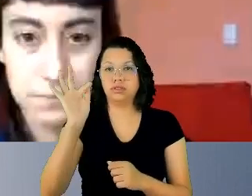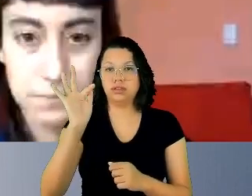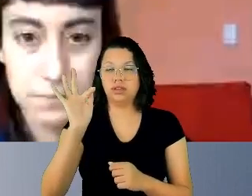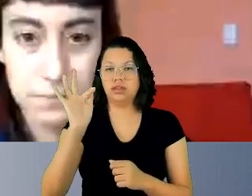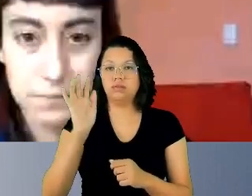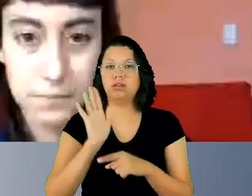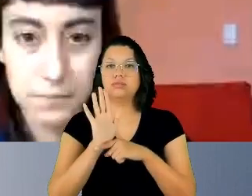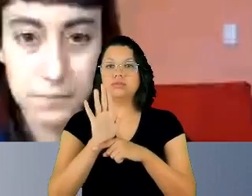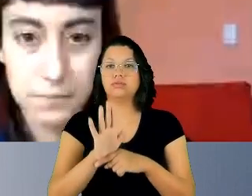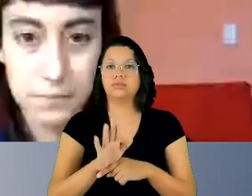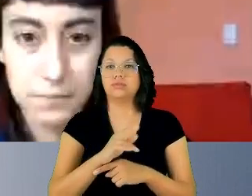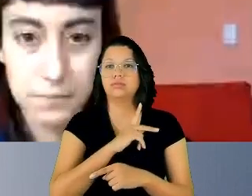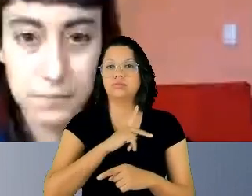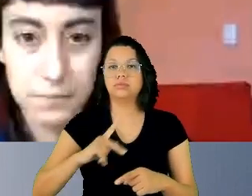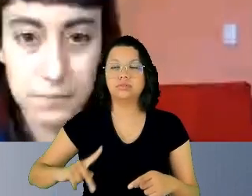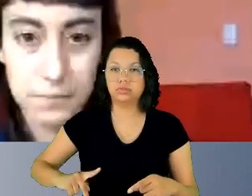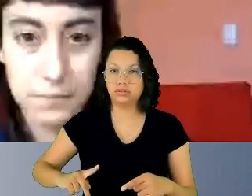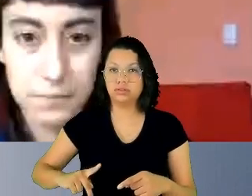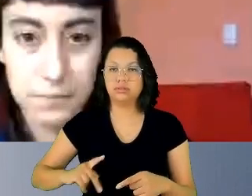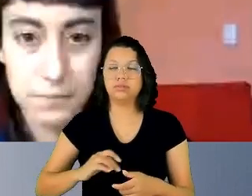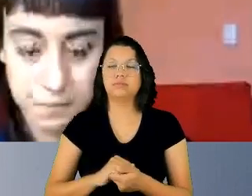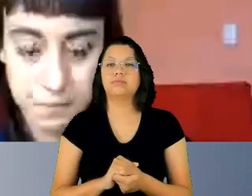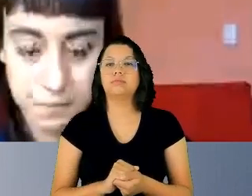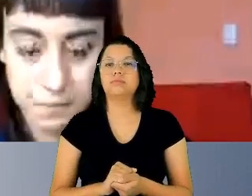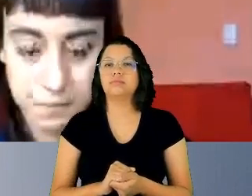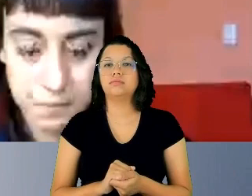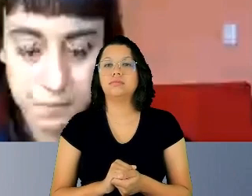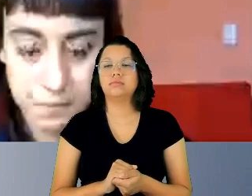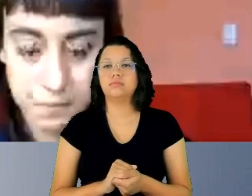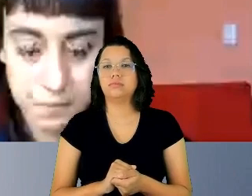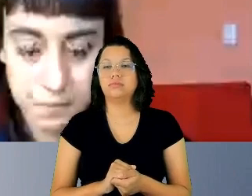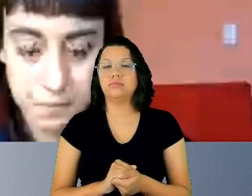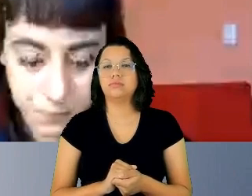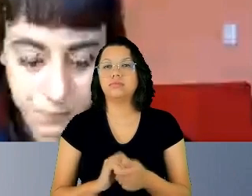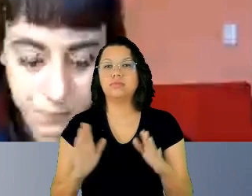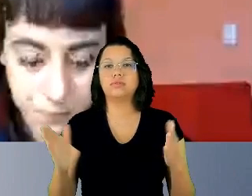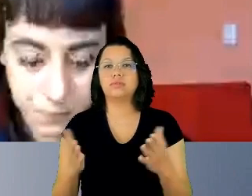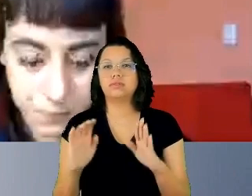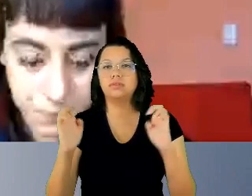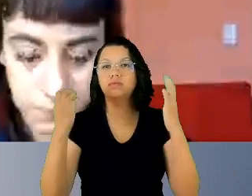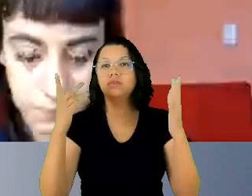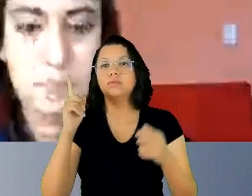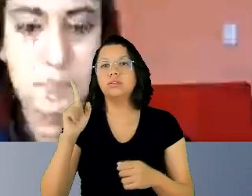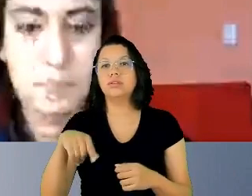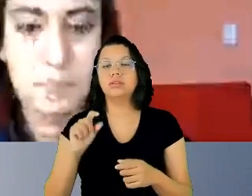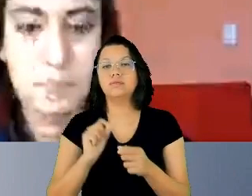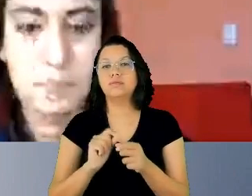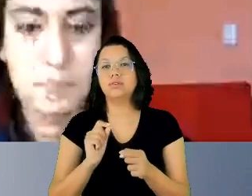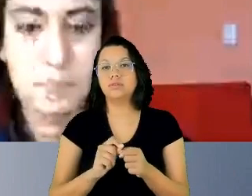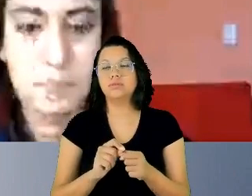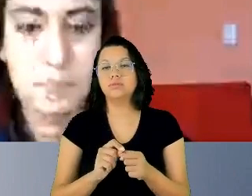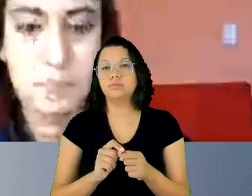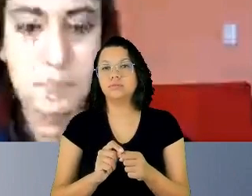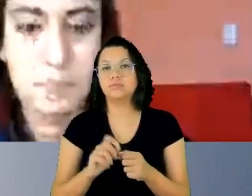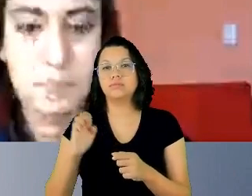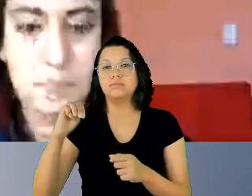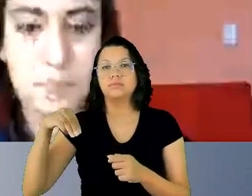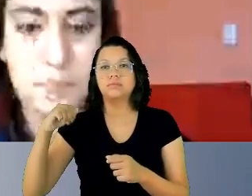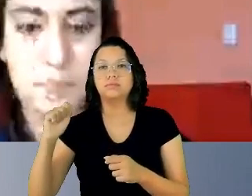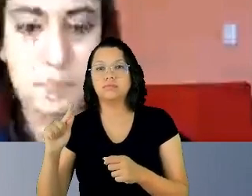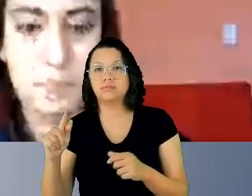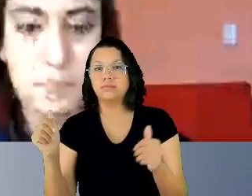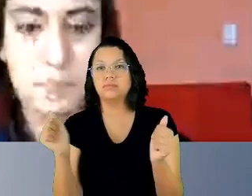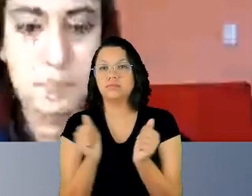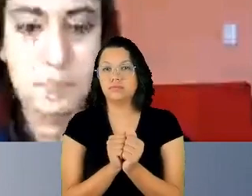Raikler Baldrisca. Esse evento que é uma realização da EMAG em